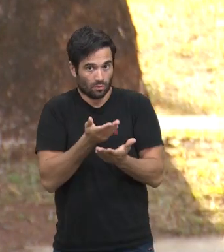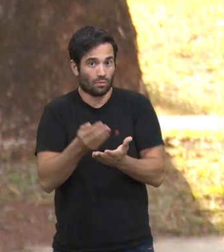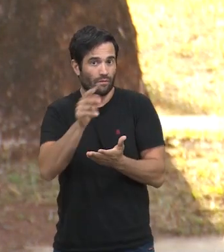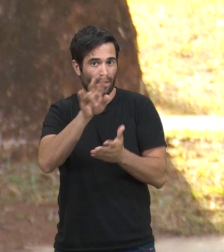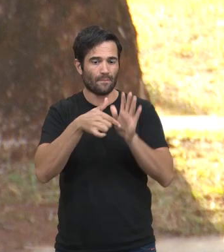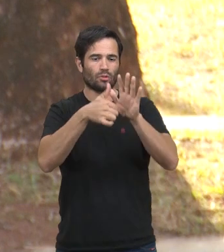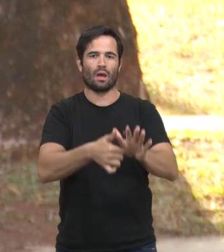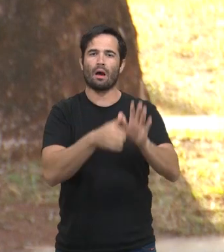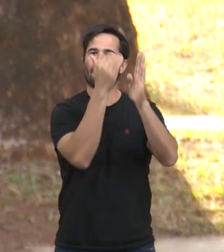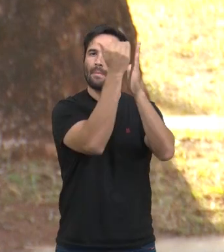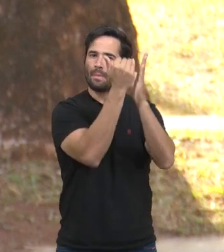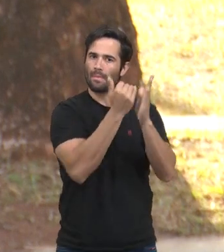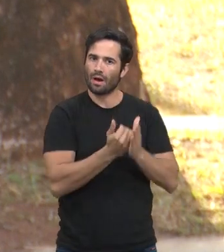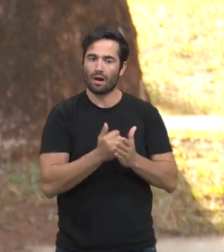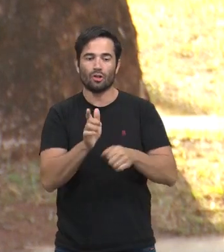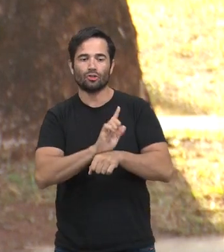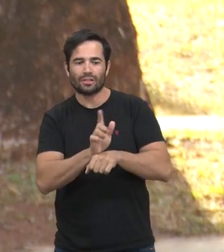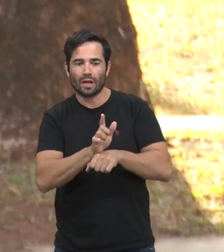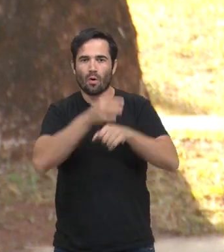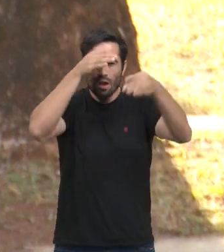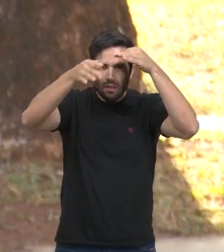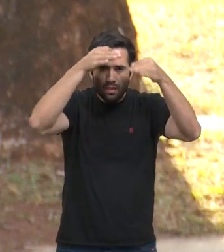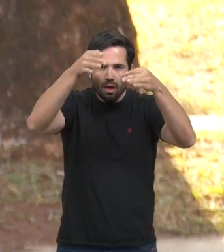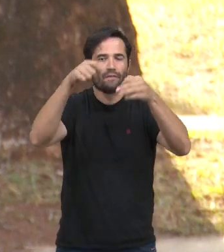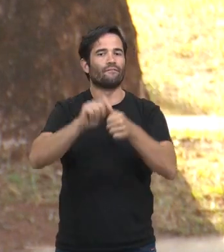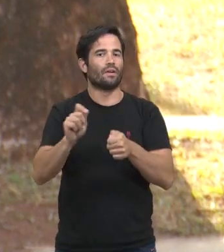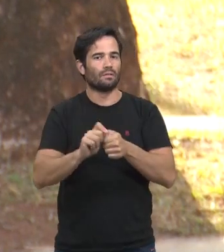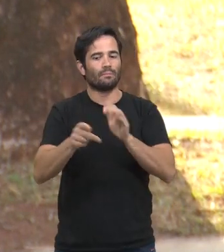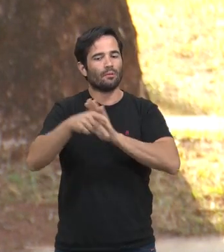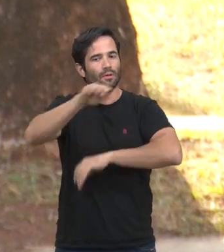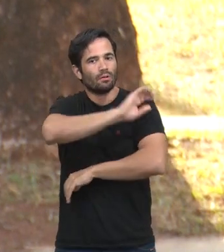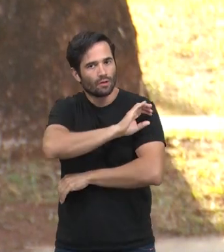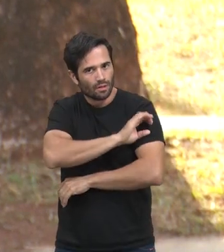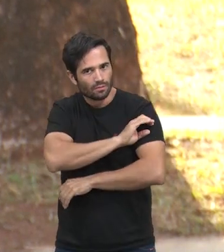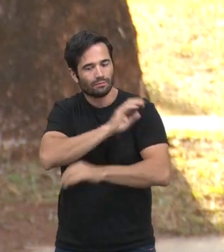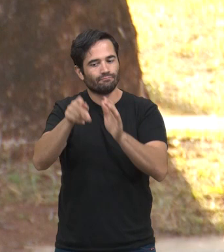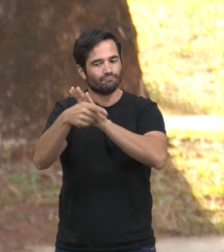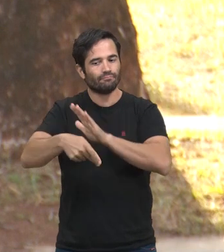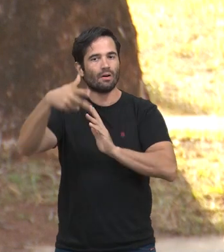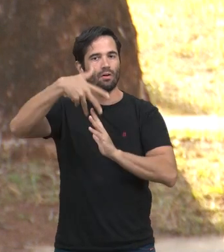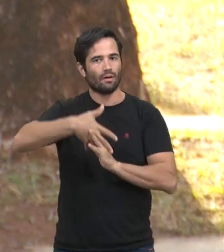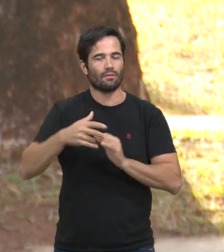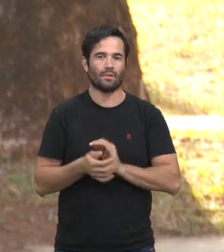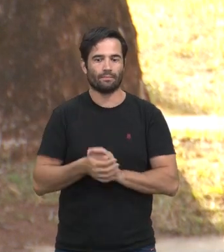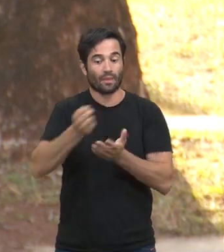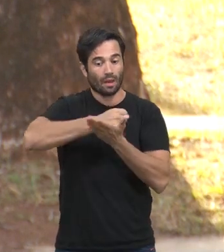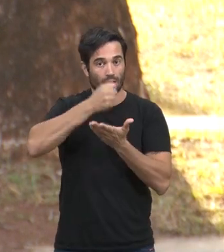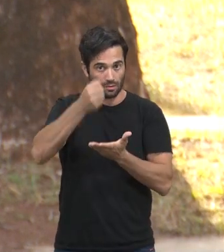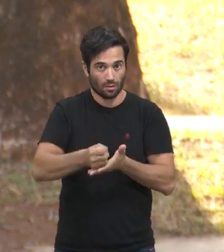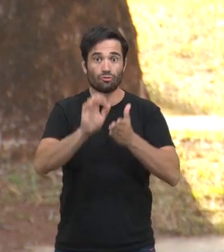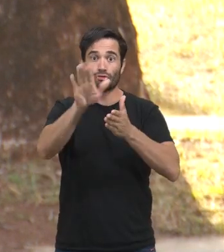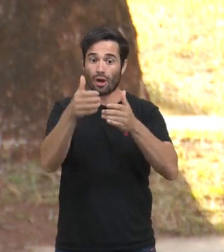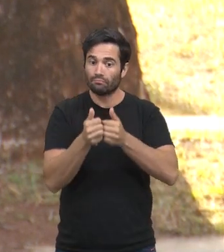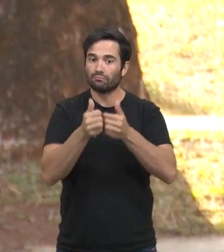irá abordar questões de gestão estratégicas exercidas pelos coordenadores da UFMS. As